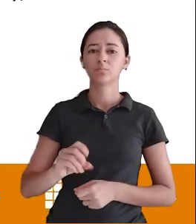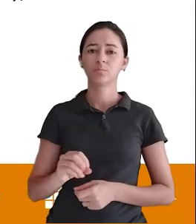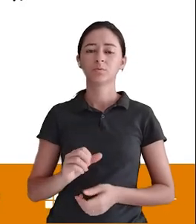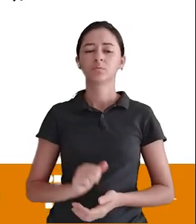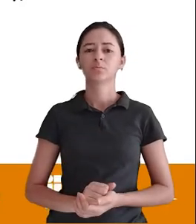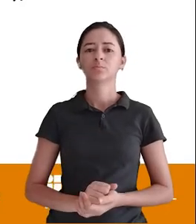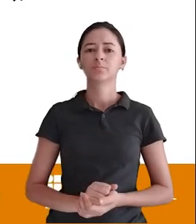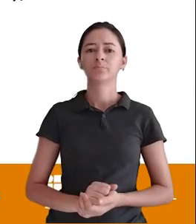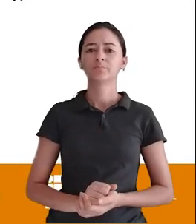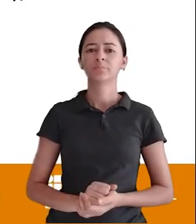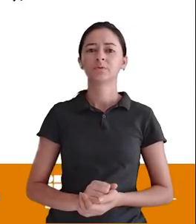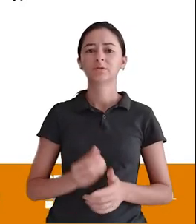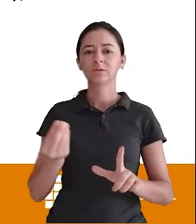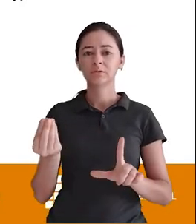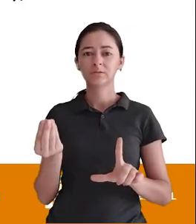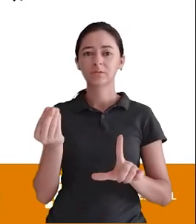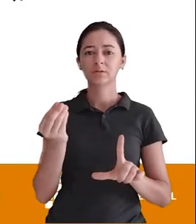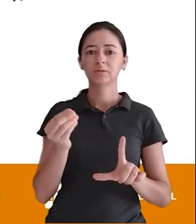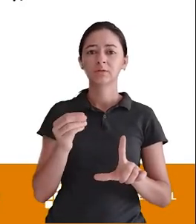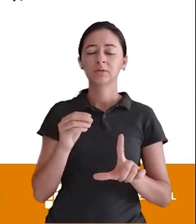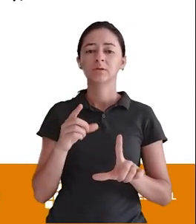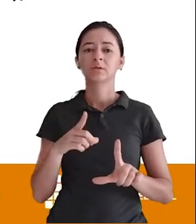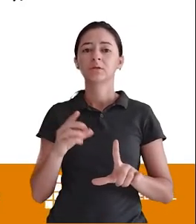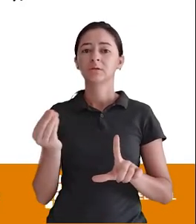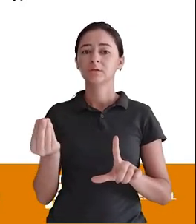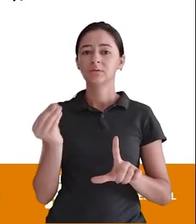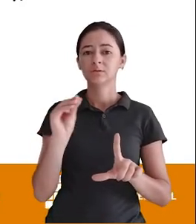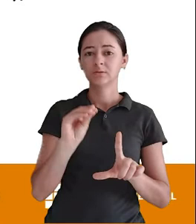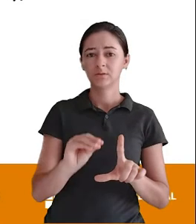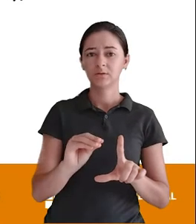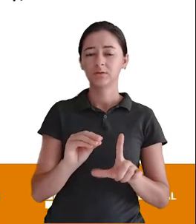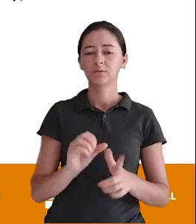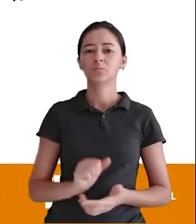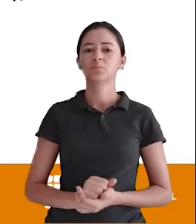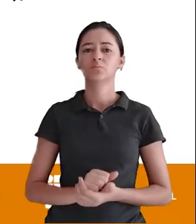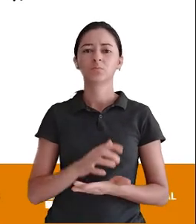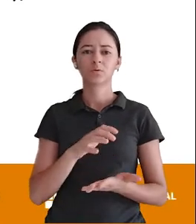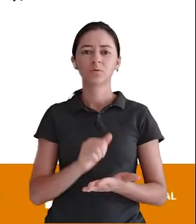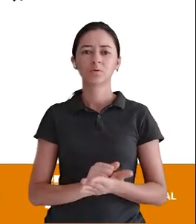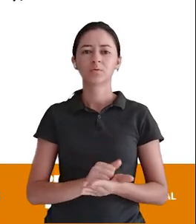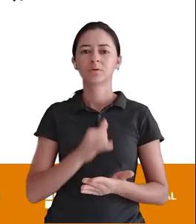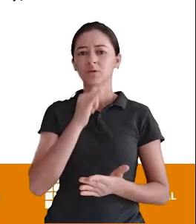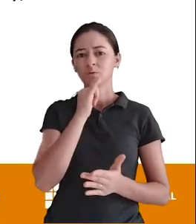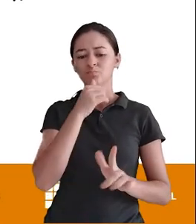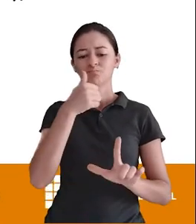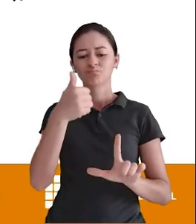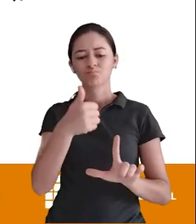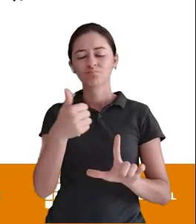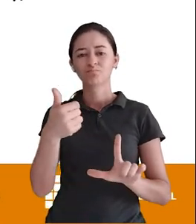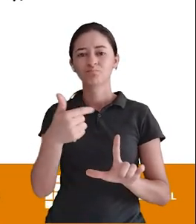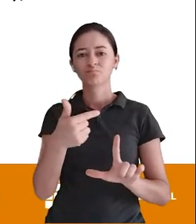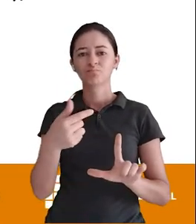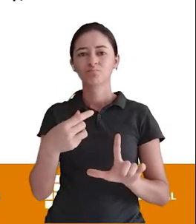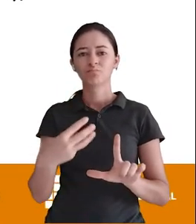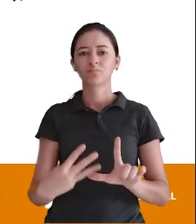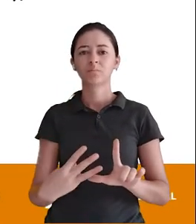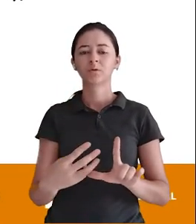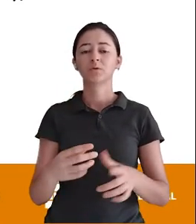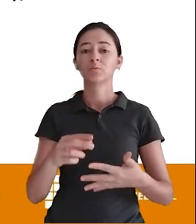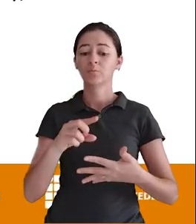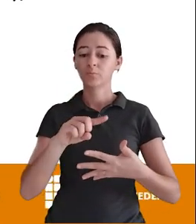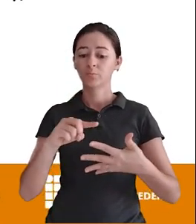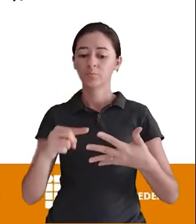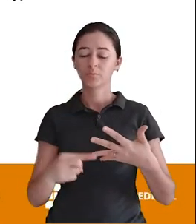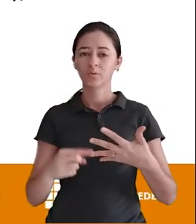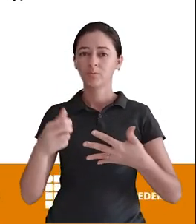Então Quando a gente vai Fazer o comando Insert Quando a vai Inserir um registro Essa ordem Pessoal Dos atributos Ela vai